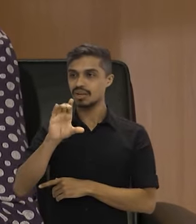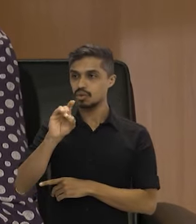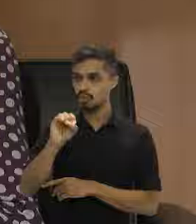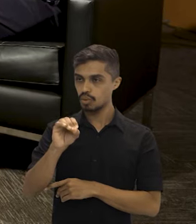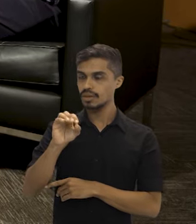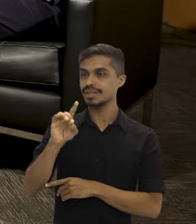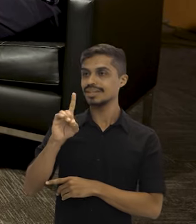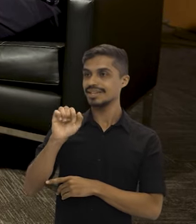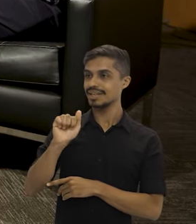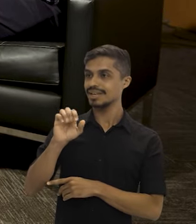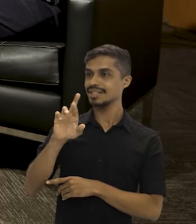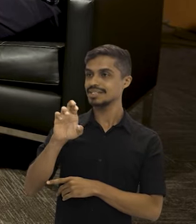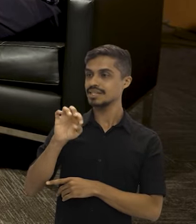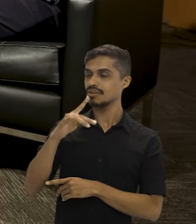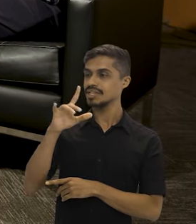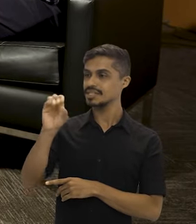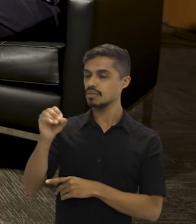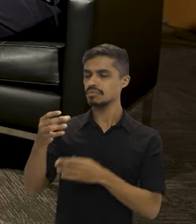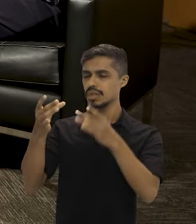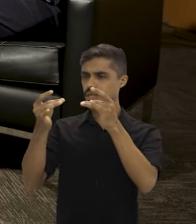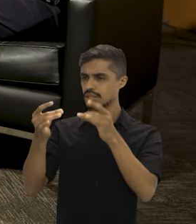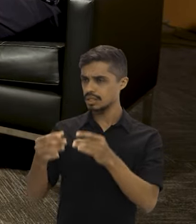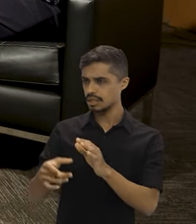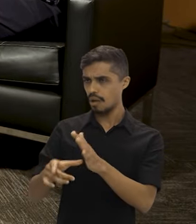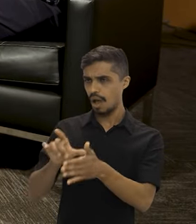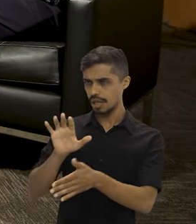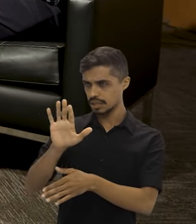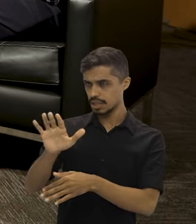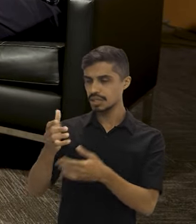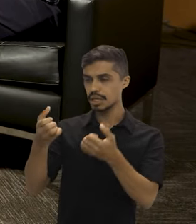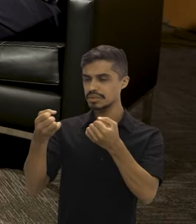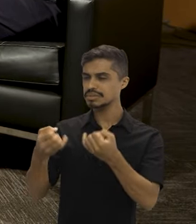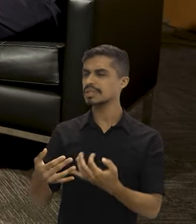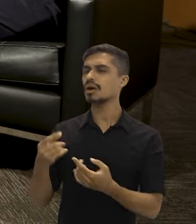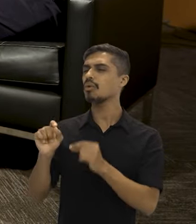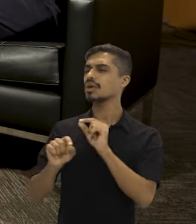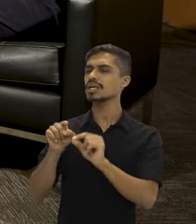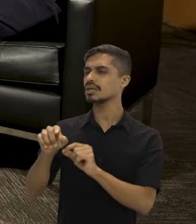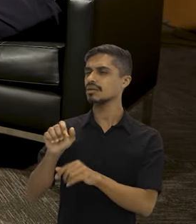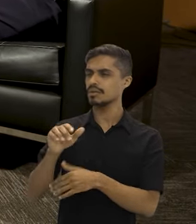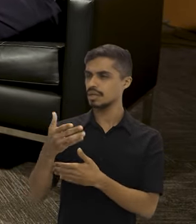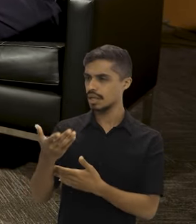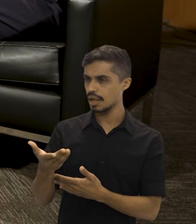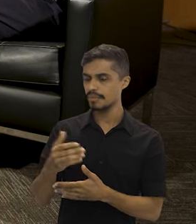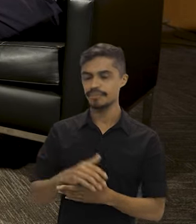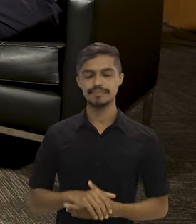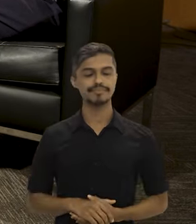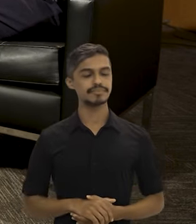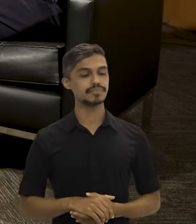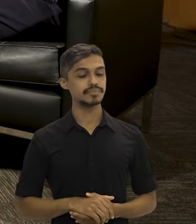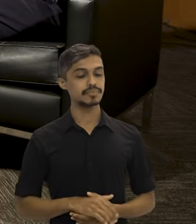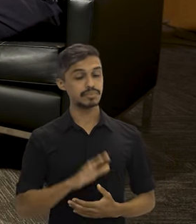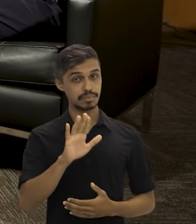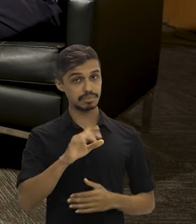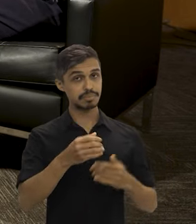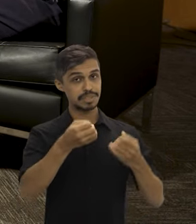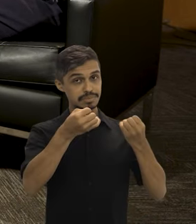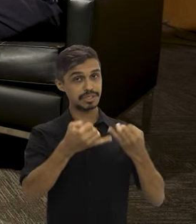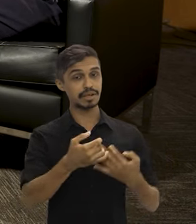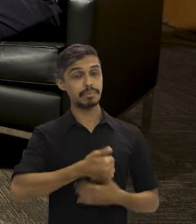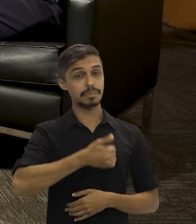restauração. Então, antes da gente detalhar ele mais, me explica, em linhas gerais, no que consiste o arco da restauração?